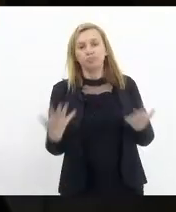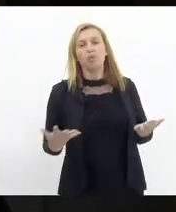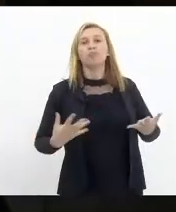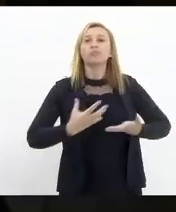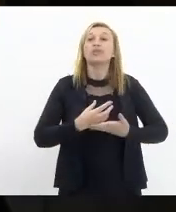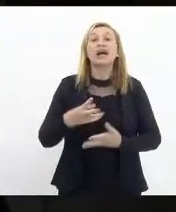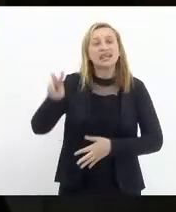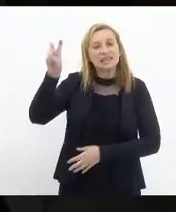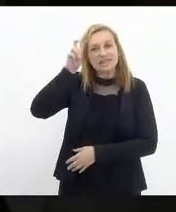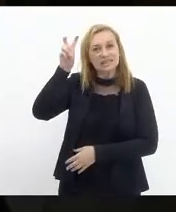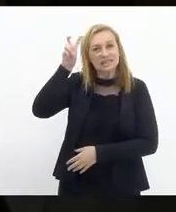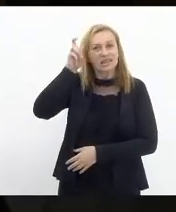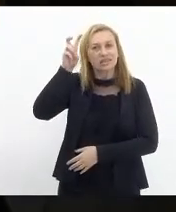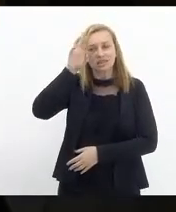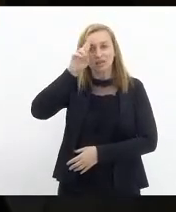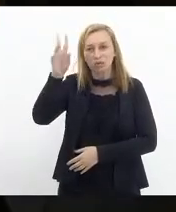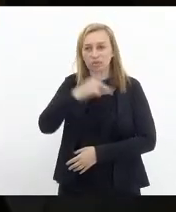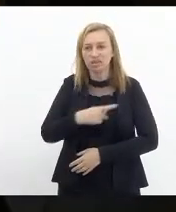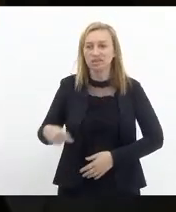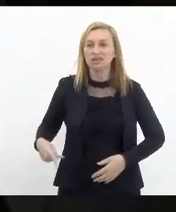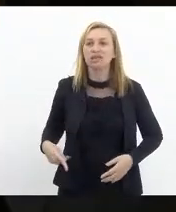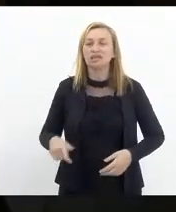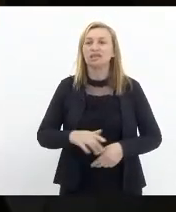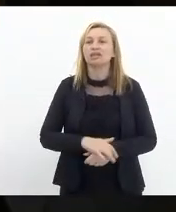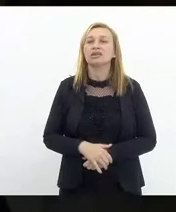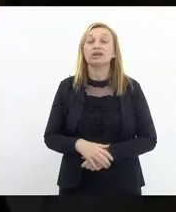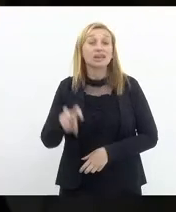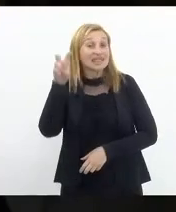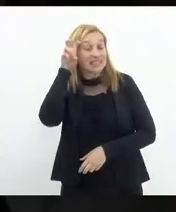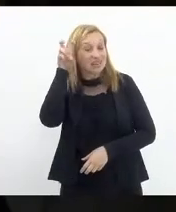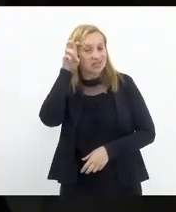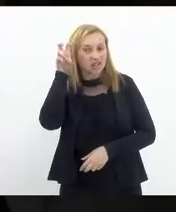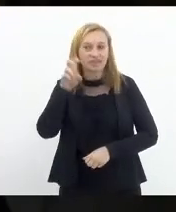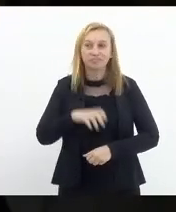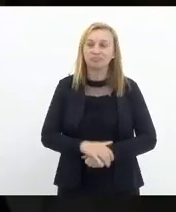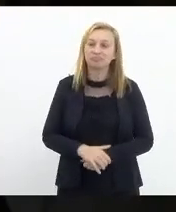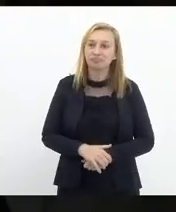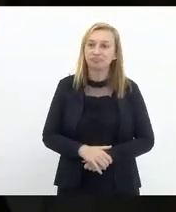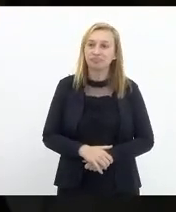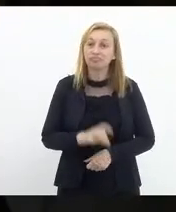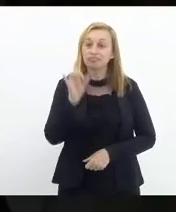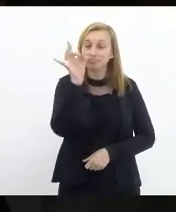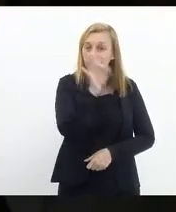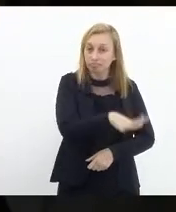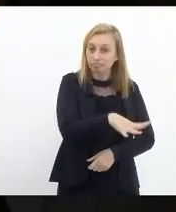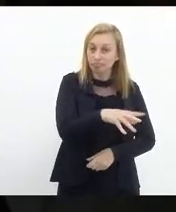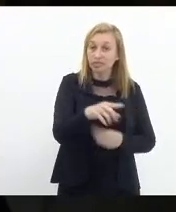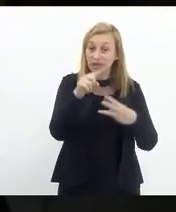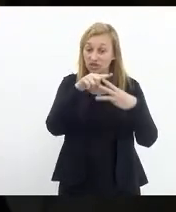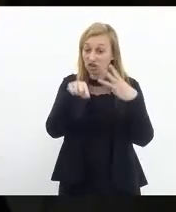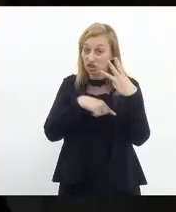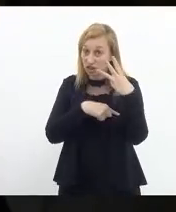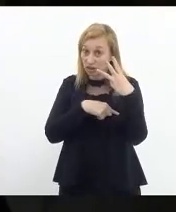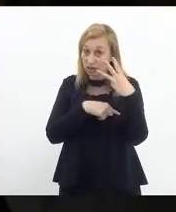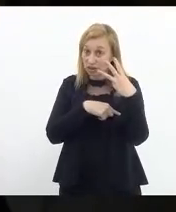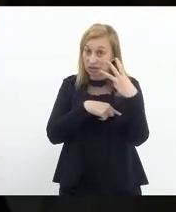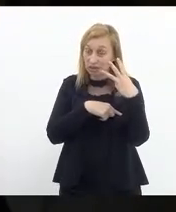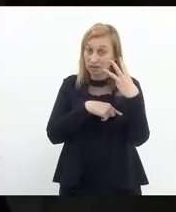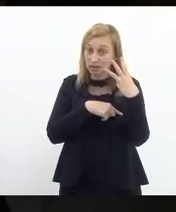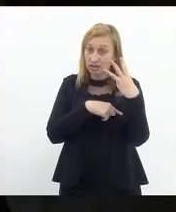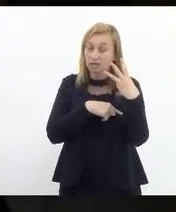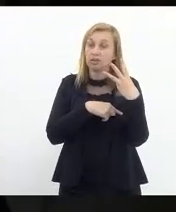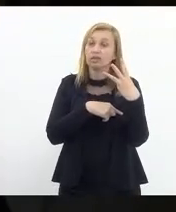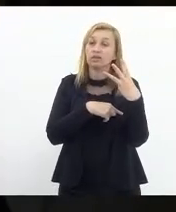quinta, na quinta-feira, senhor presidente, e na quinta-feira, a última das três, que seria